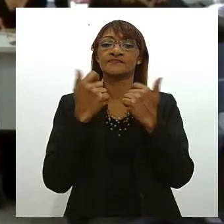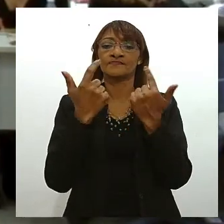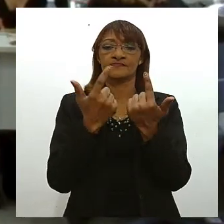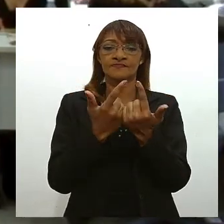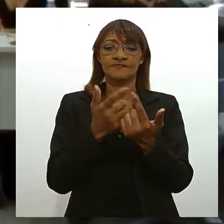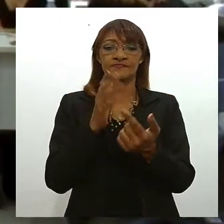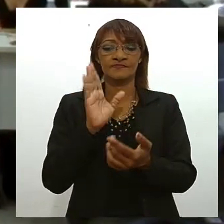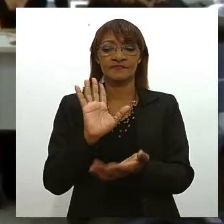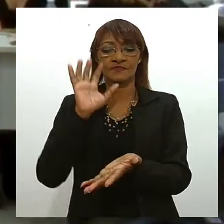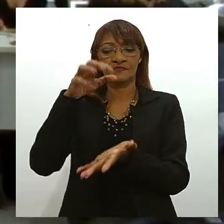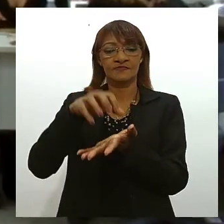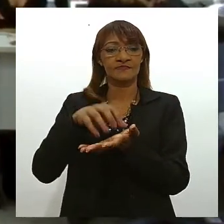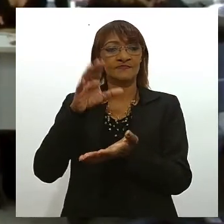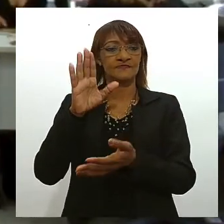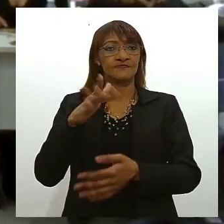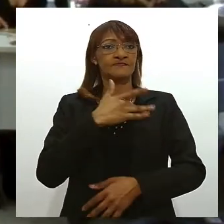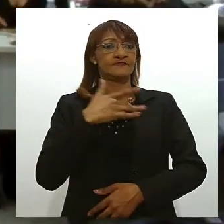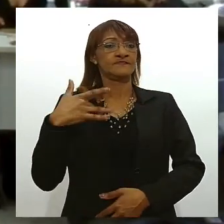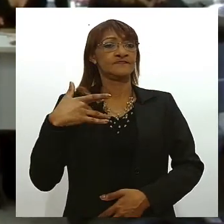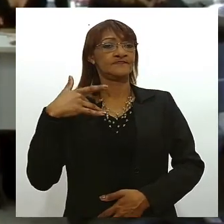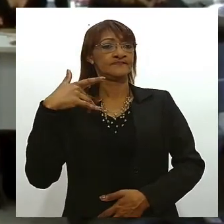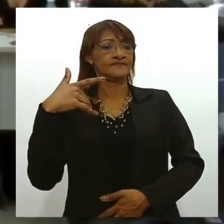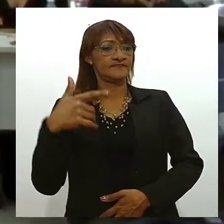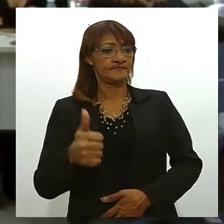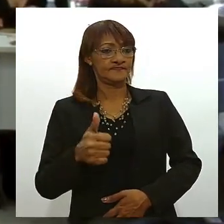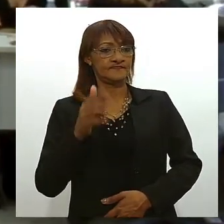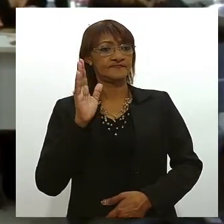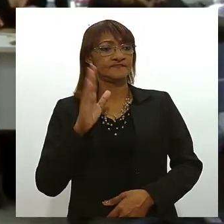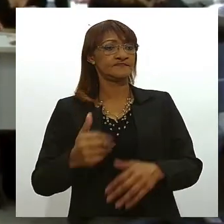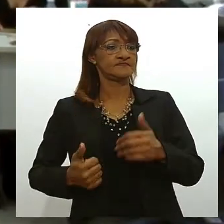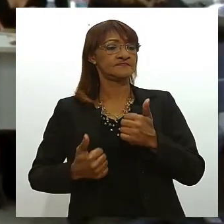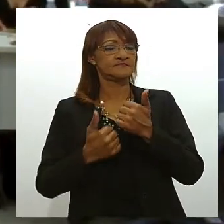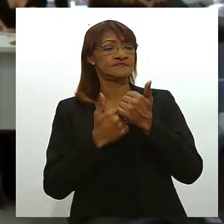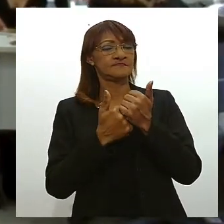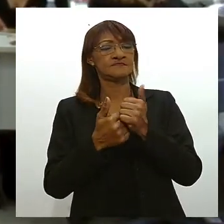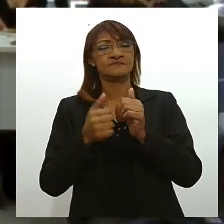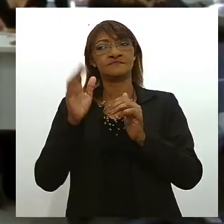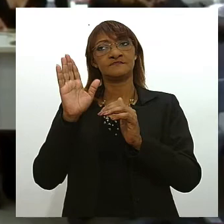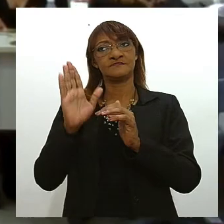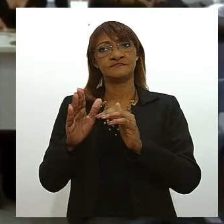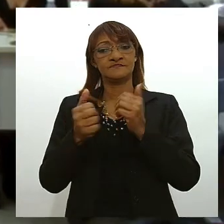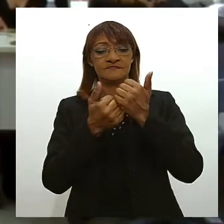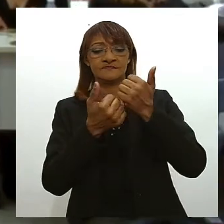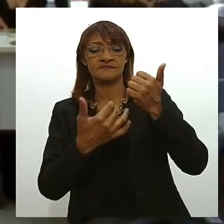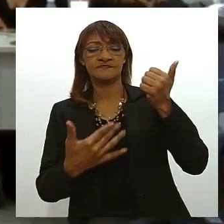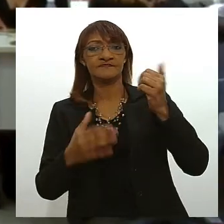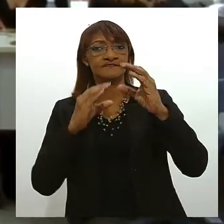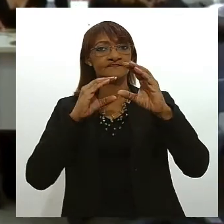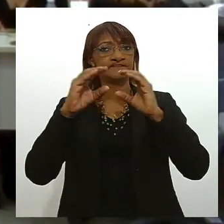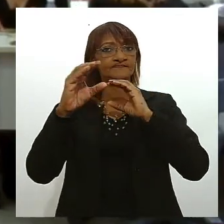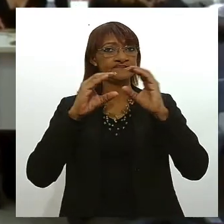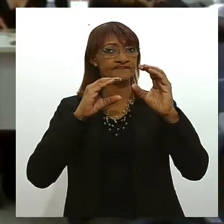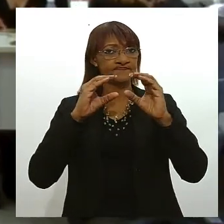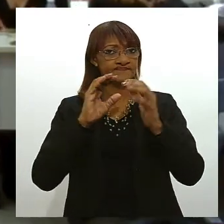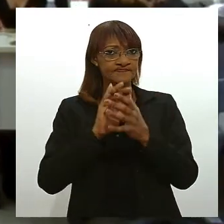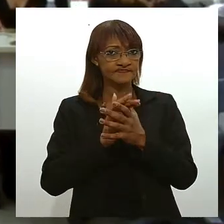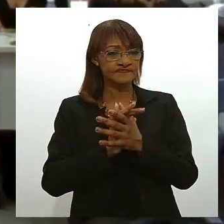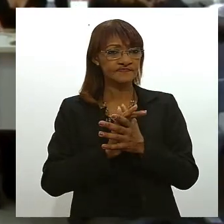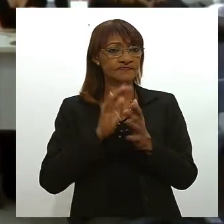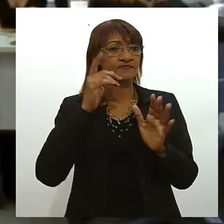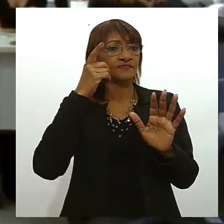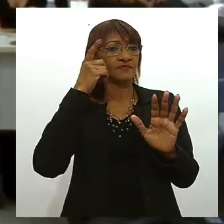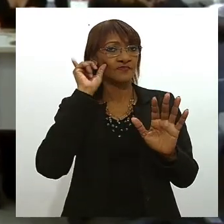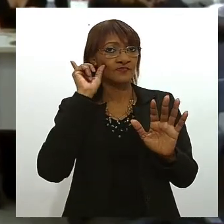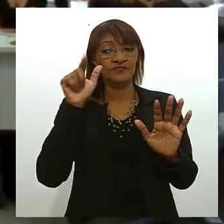é do Departamento de Atenção à Saúde do órgão em parceria com a Diretoria de Comunicação ontem sete servidores